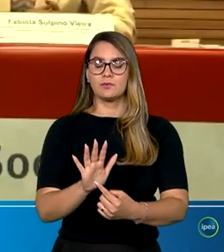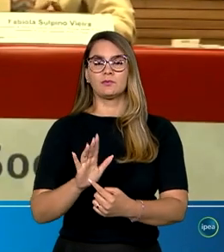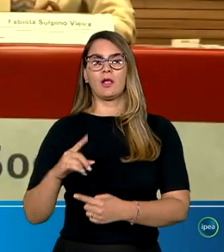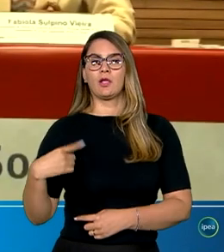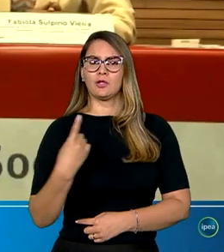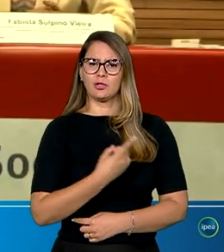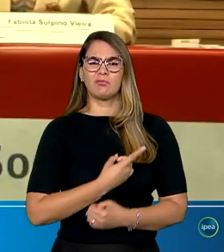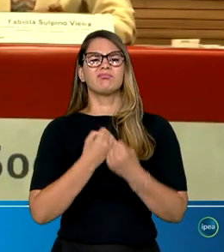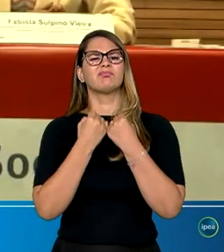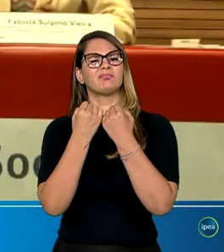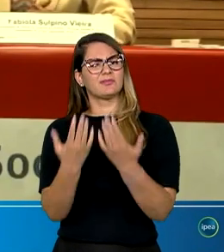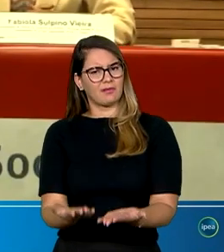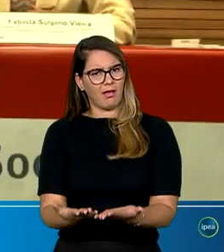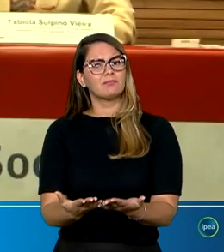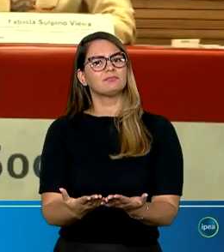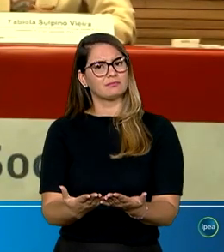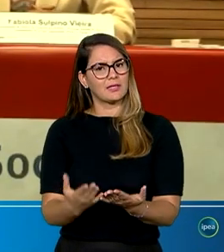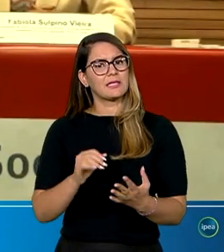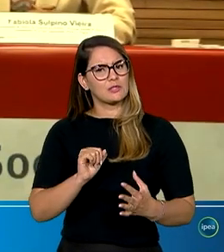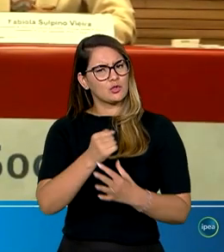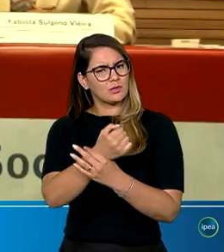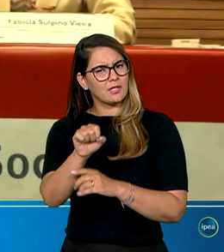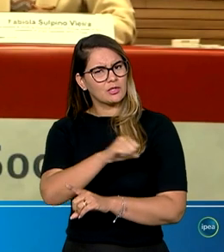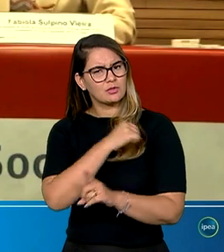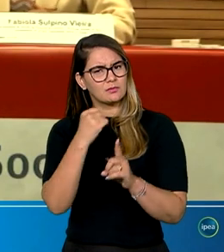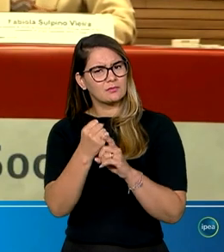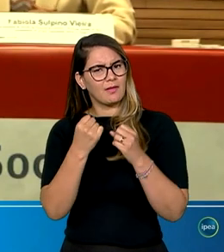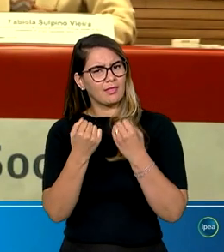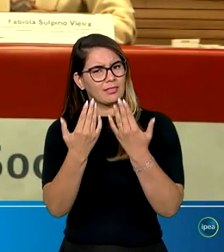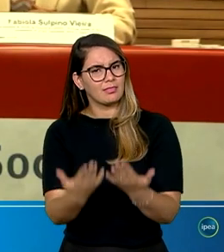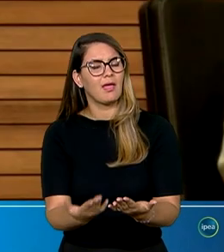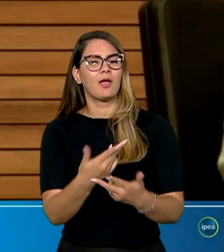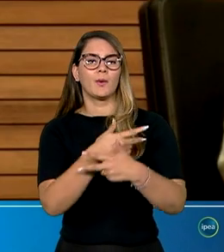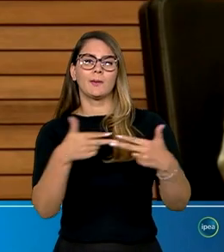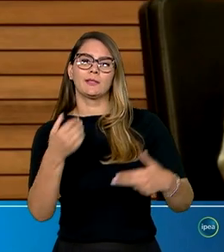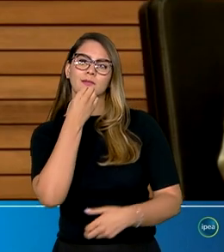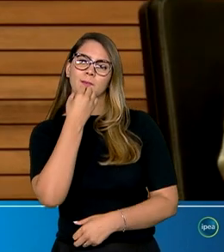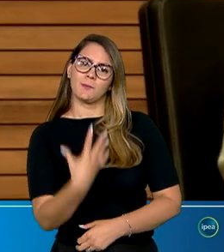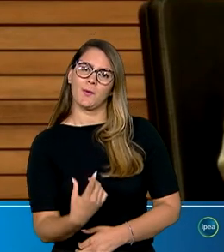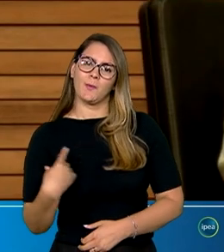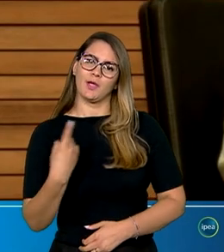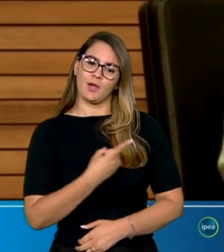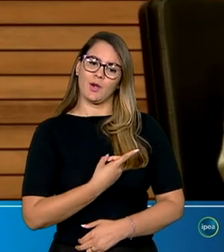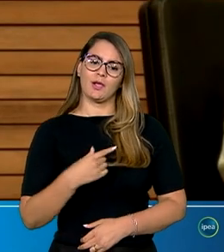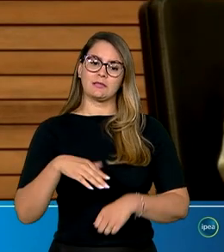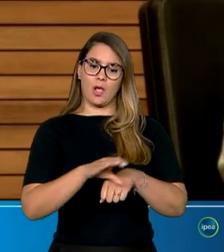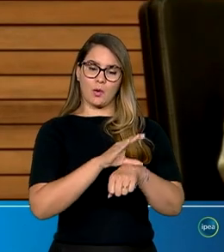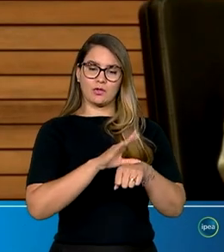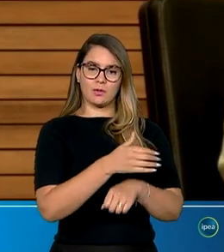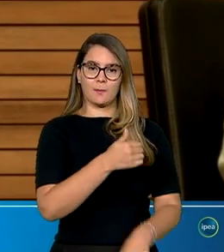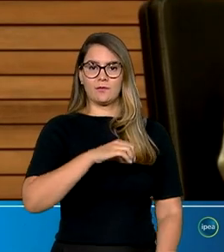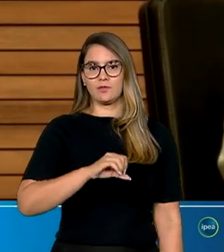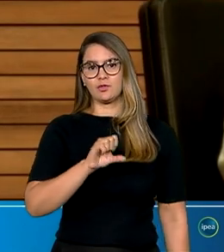a gente entrega, o tanto que a Seguridade Social brasileira entrega em termos de benefícios. Nós andamos muito da Constituição Federal de